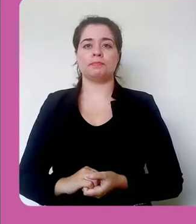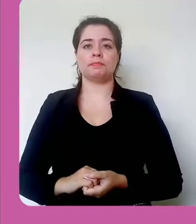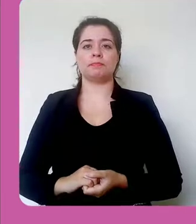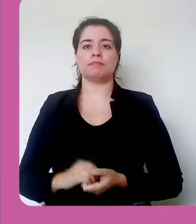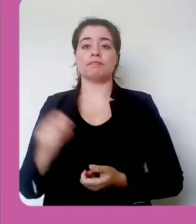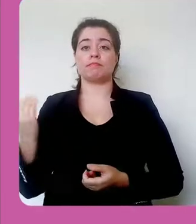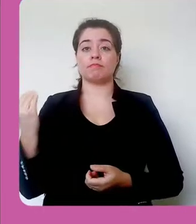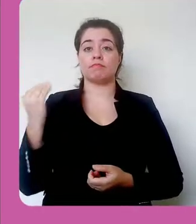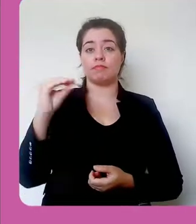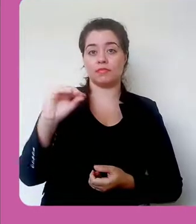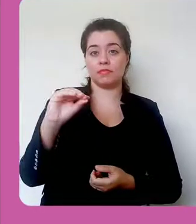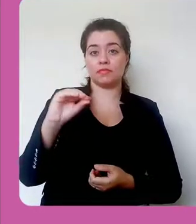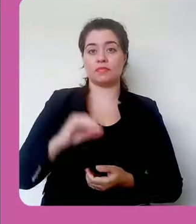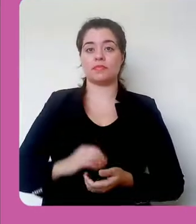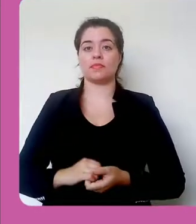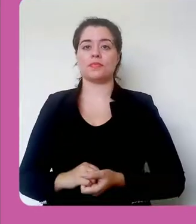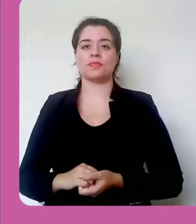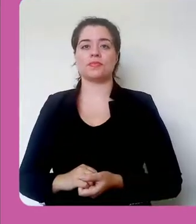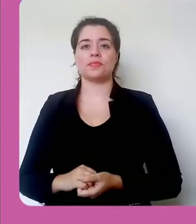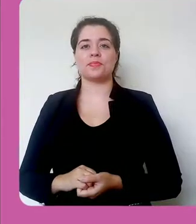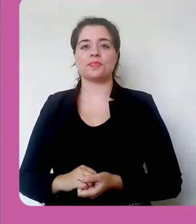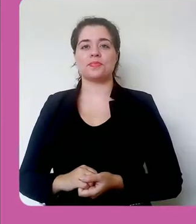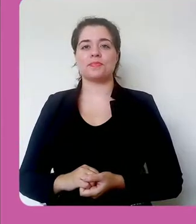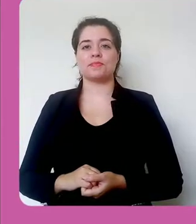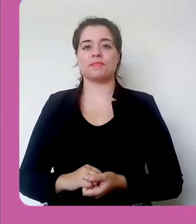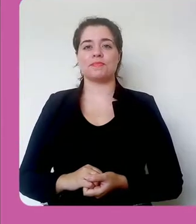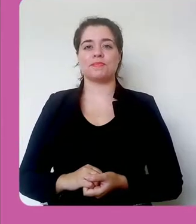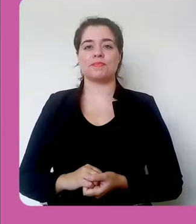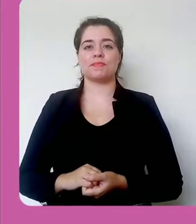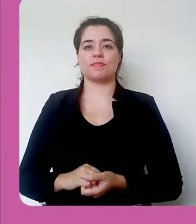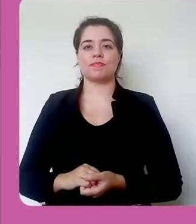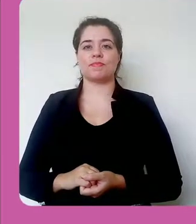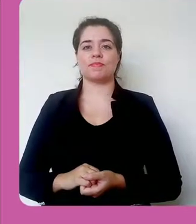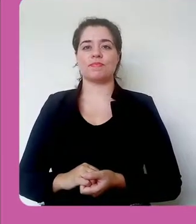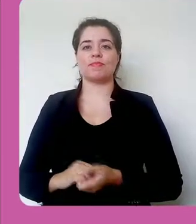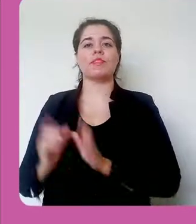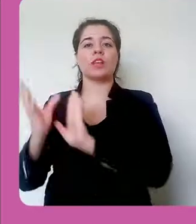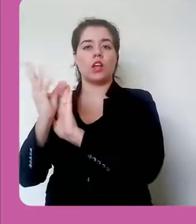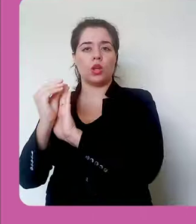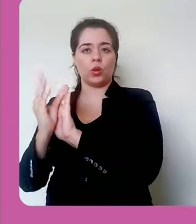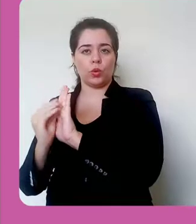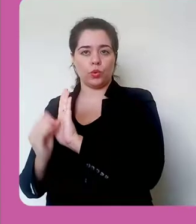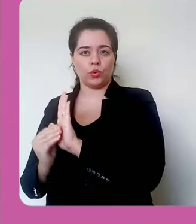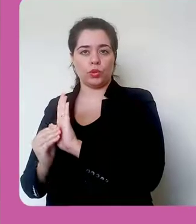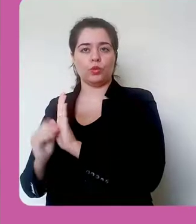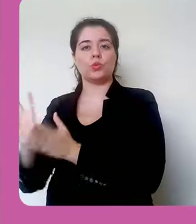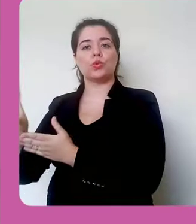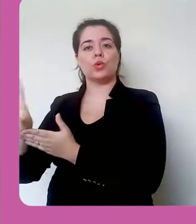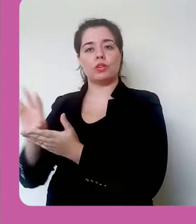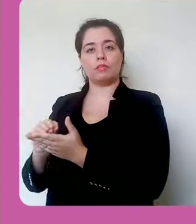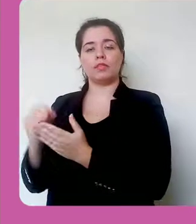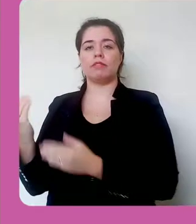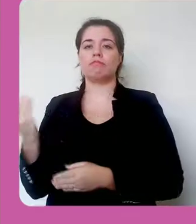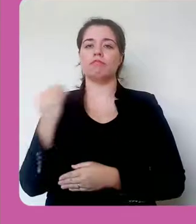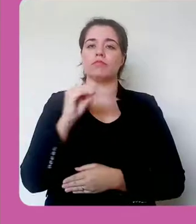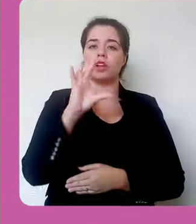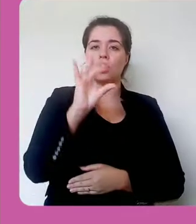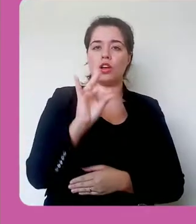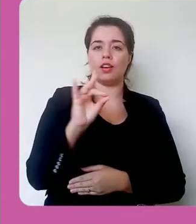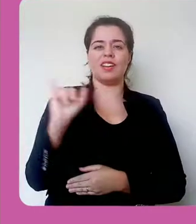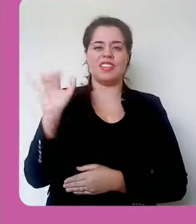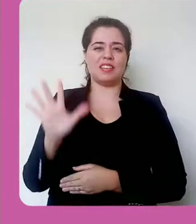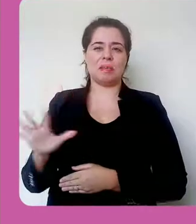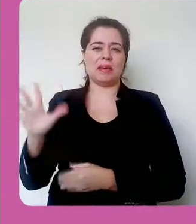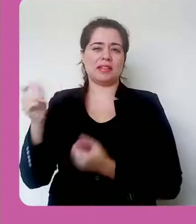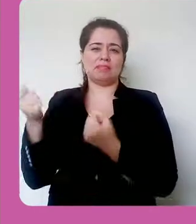Vou copiar o conteúdo. Não preciso copiar a imagem, porque ele não pega a imagem, né? Vou jogar pra cá, lá na frente.